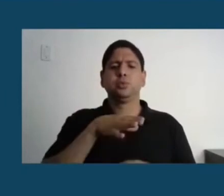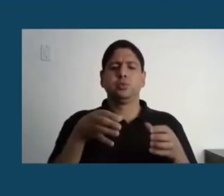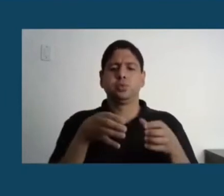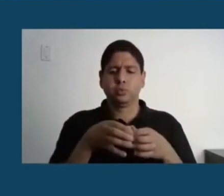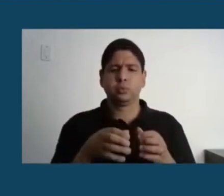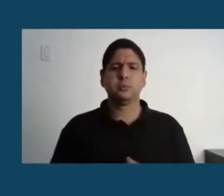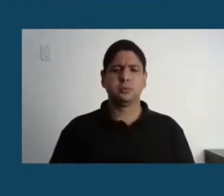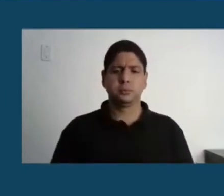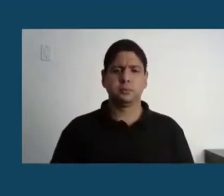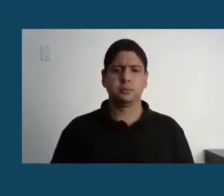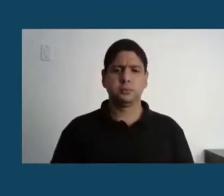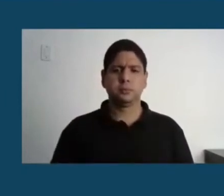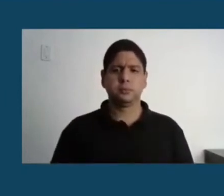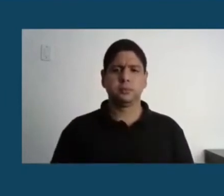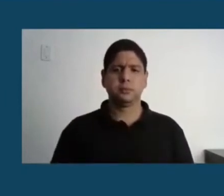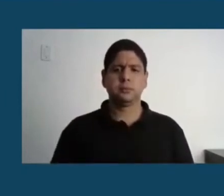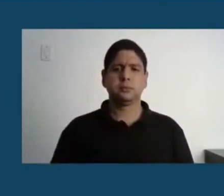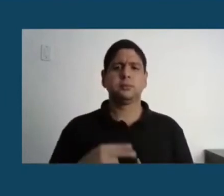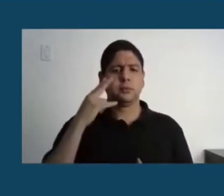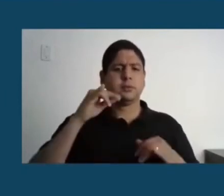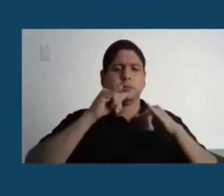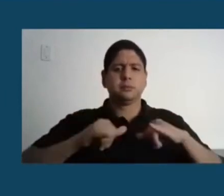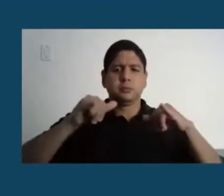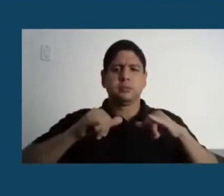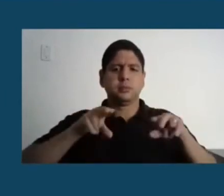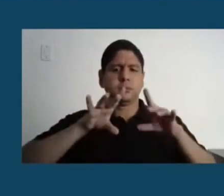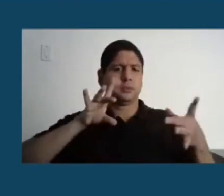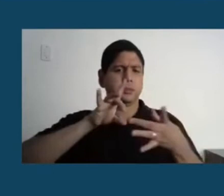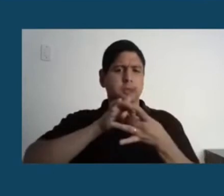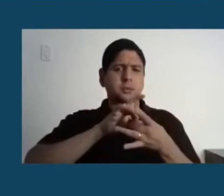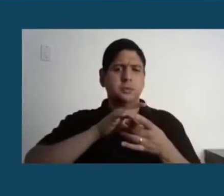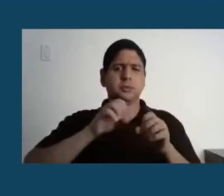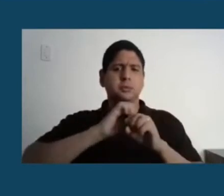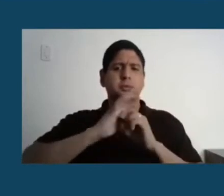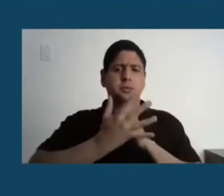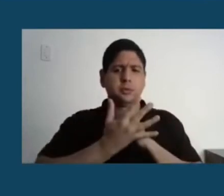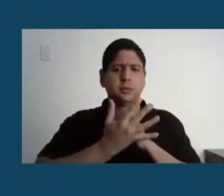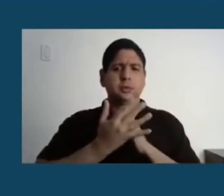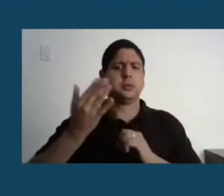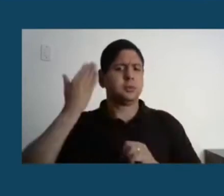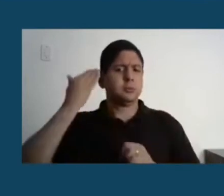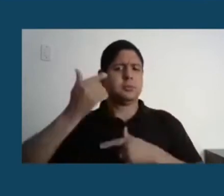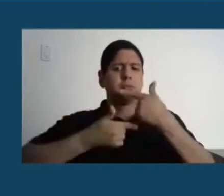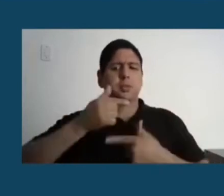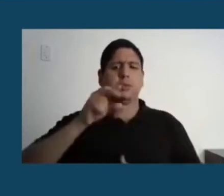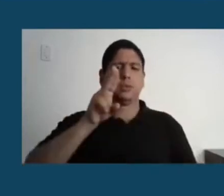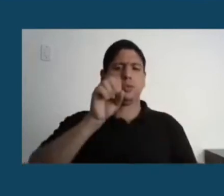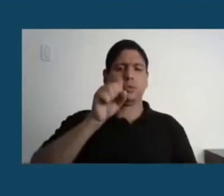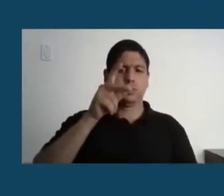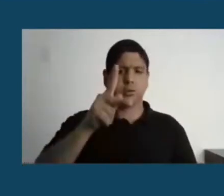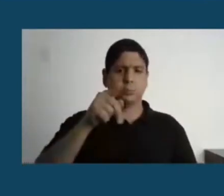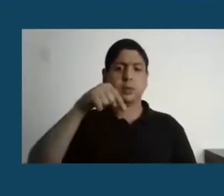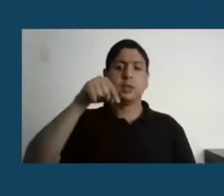quando nós olhamos as publicações sobre Covid, esse trabalho é antigo, da USP, o Brasil está aqui no